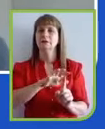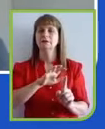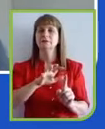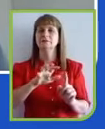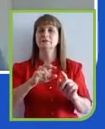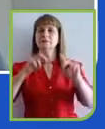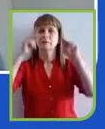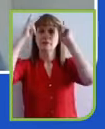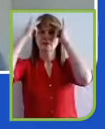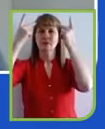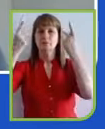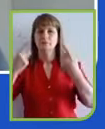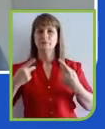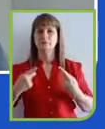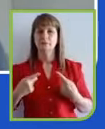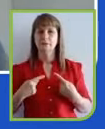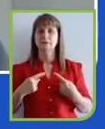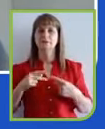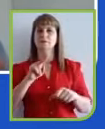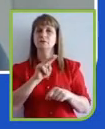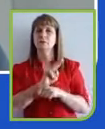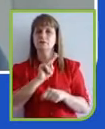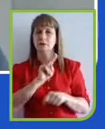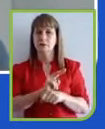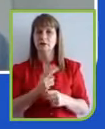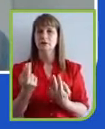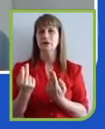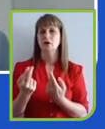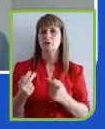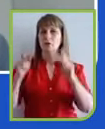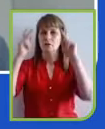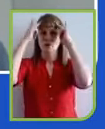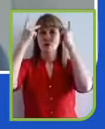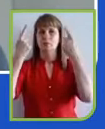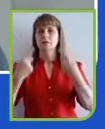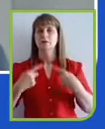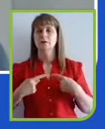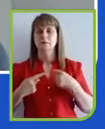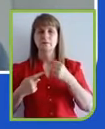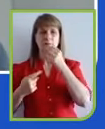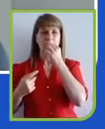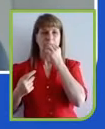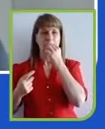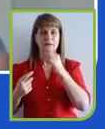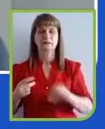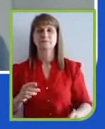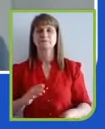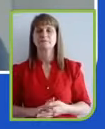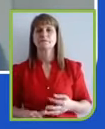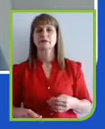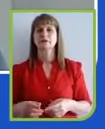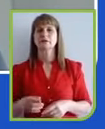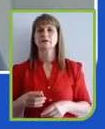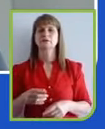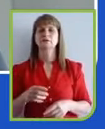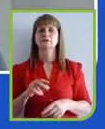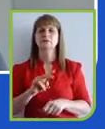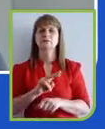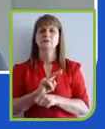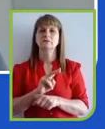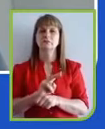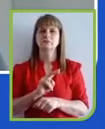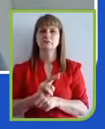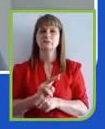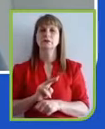conosco, cuidando deles, oferecendo oportunidades, ampliando a diversidade, como o Carla